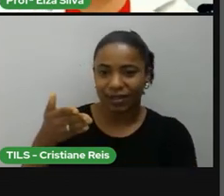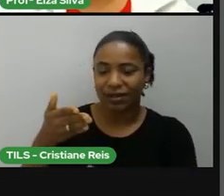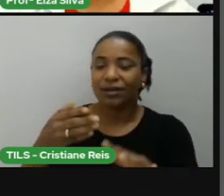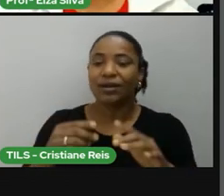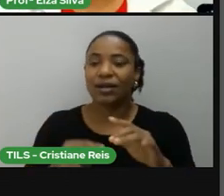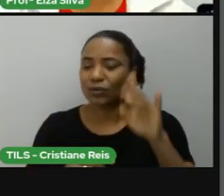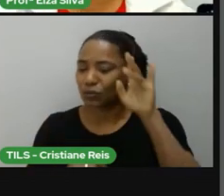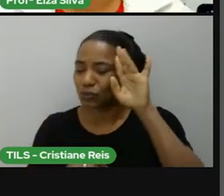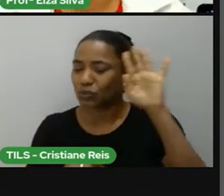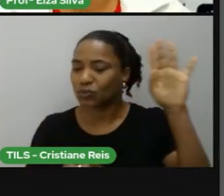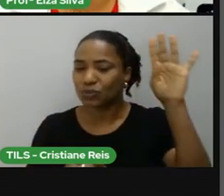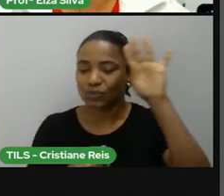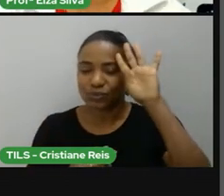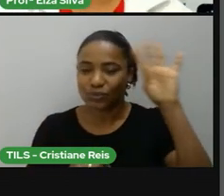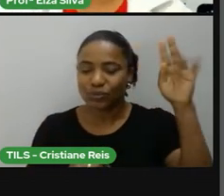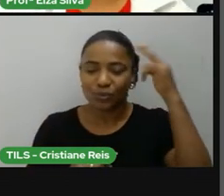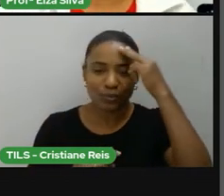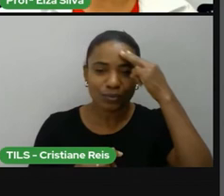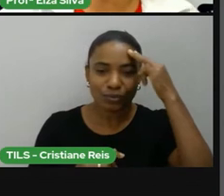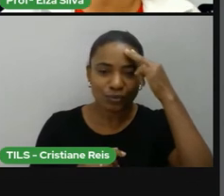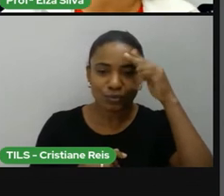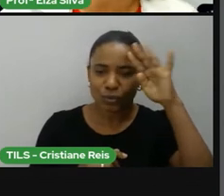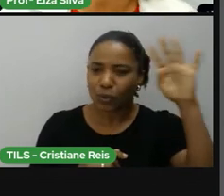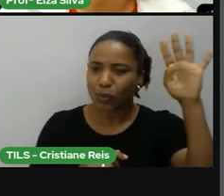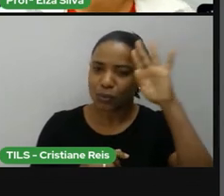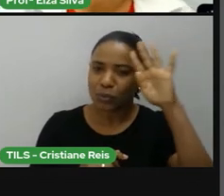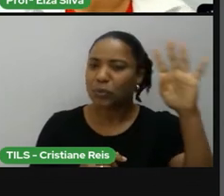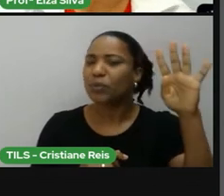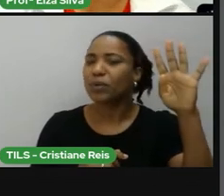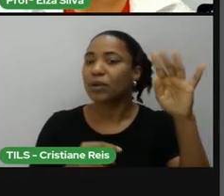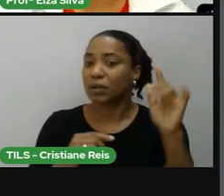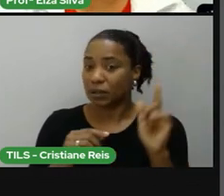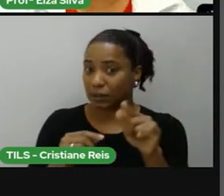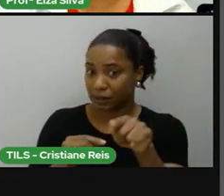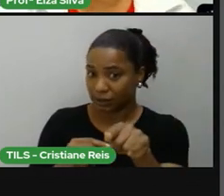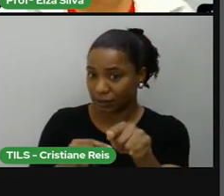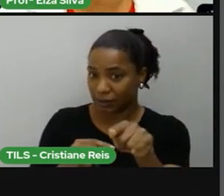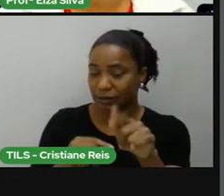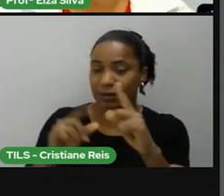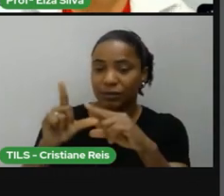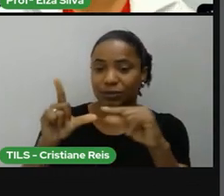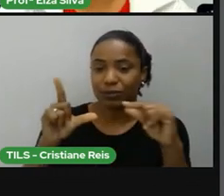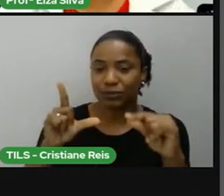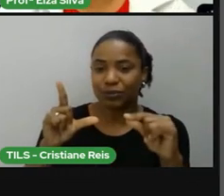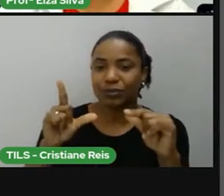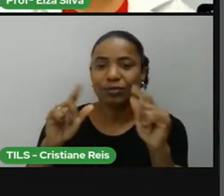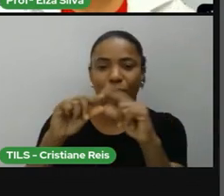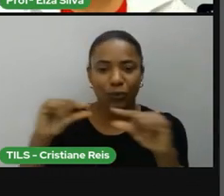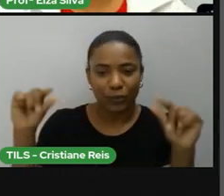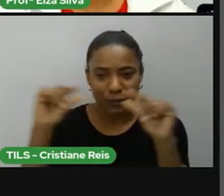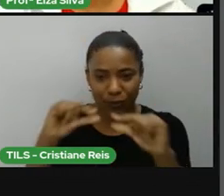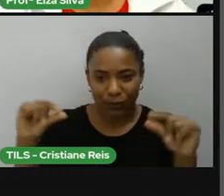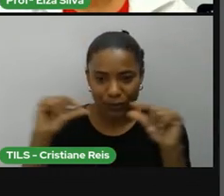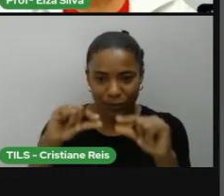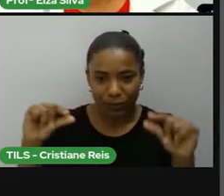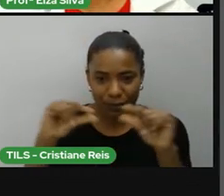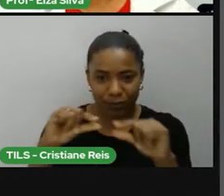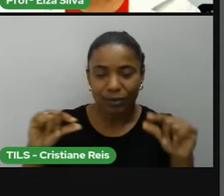este vídeo tem legendas que você pode acioná-las para te ajudar a compreender melhor o vídeo,